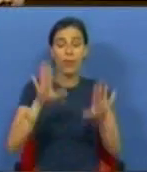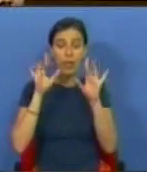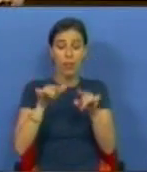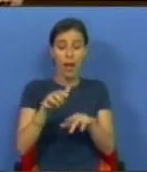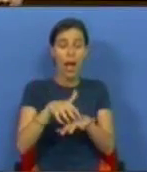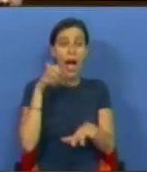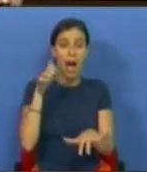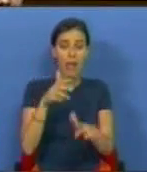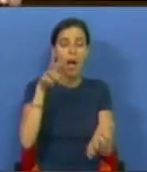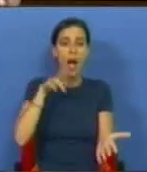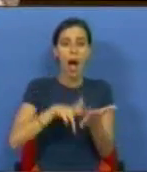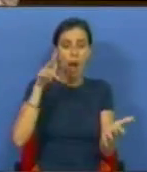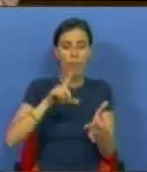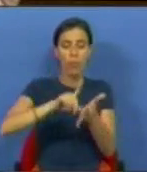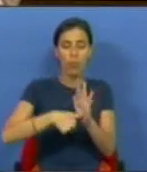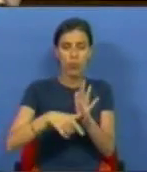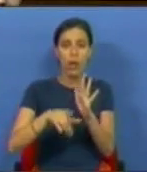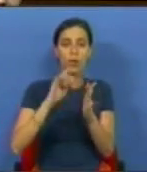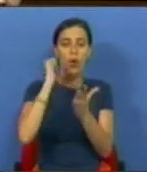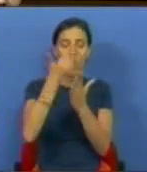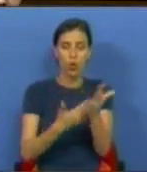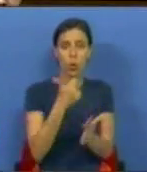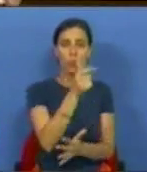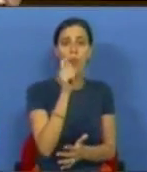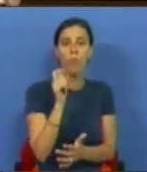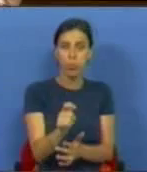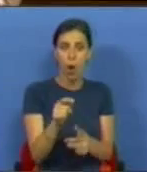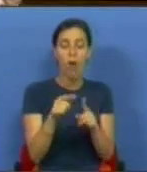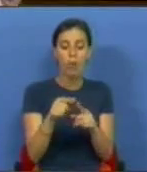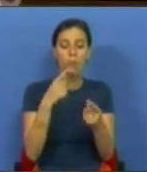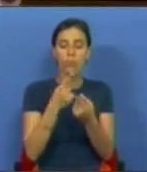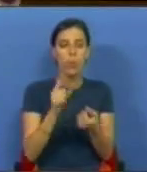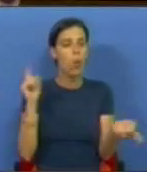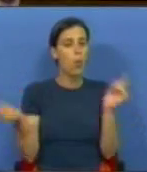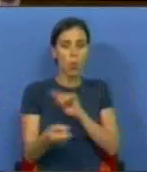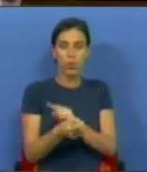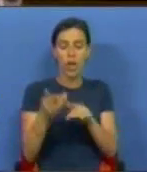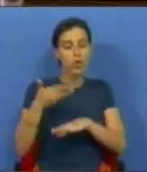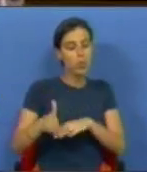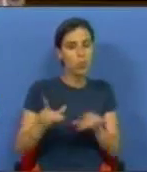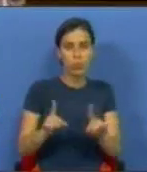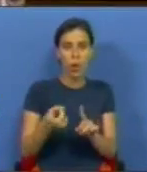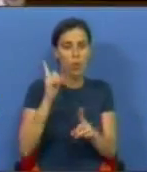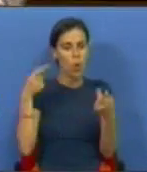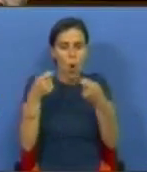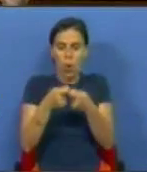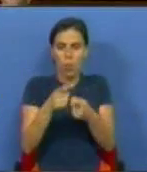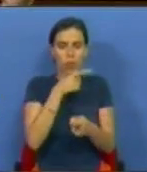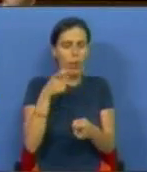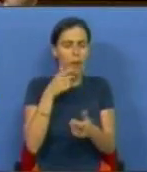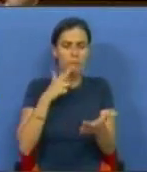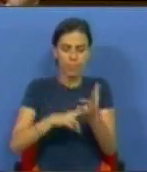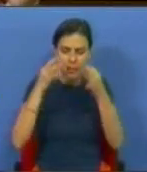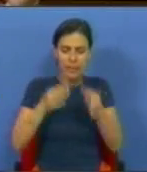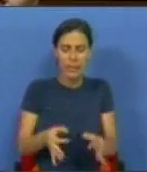esta Assembleia aprovou um projeto de resolução do Bloco de Esquerda para contrariar essa exclusão que não é compatível com um compromisso